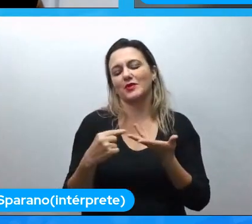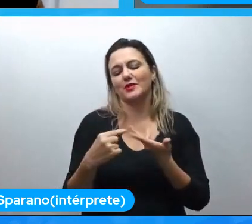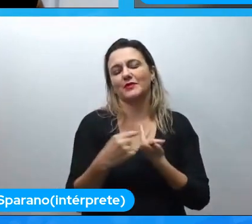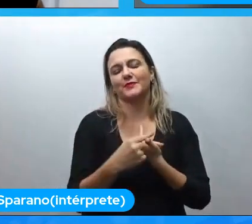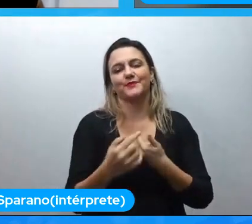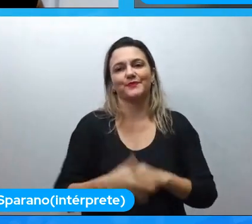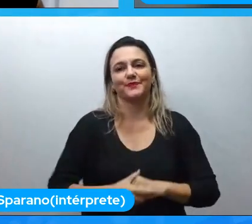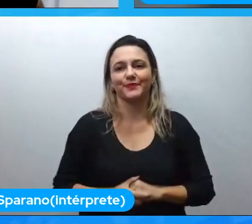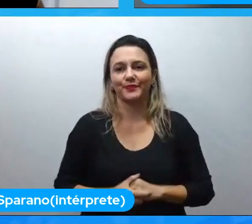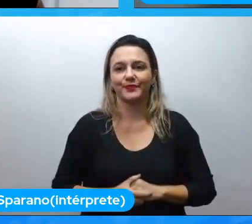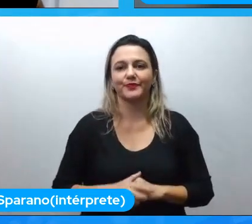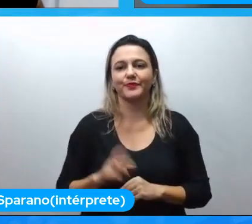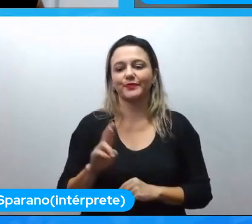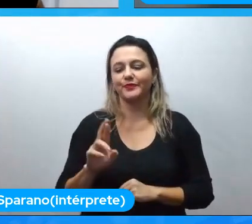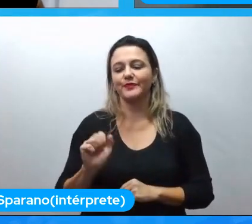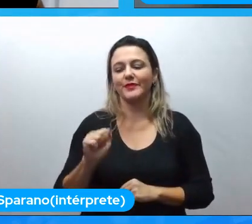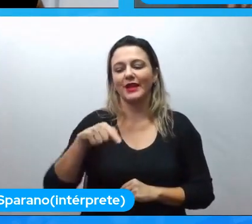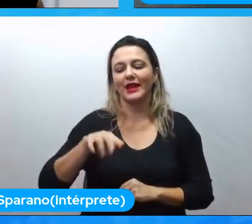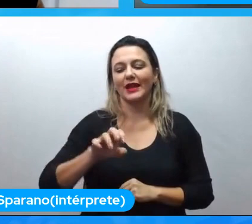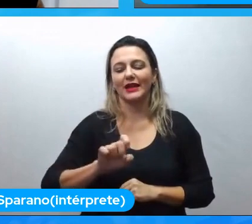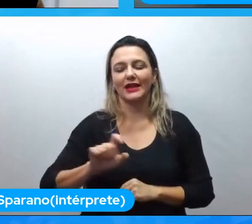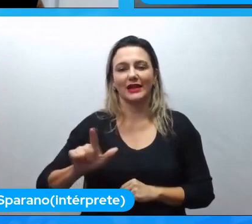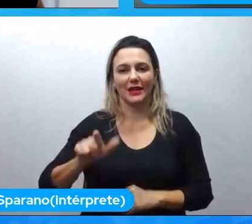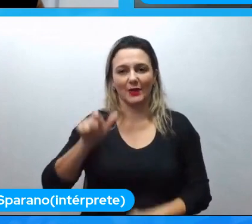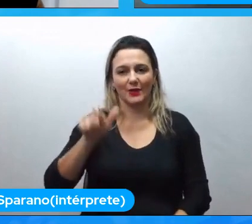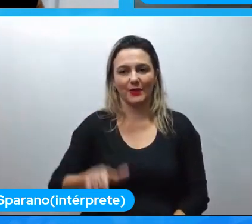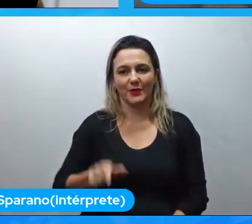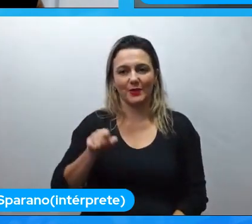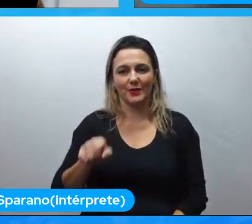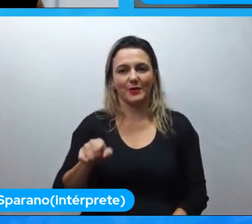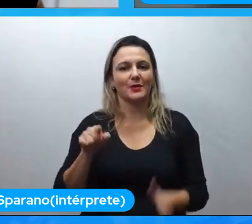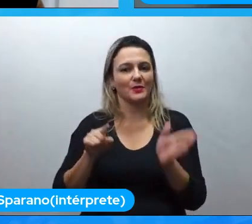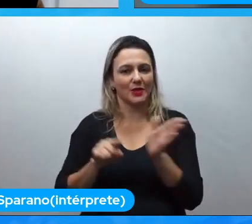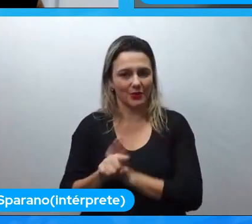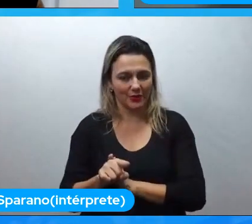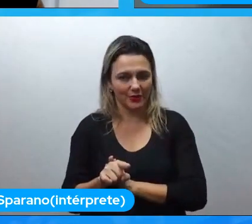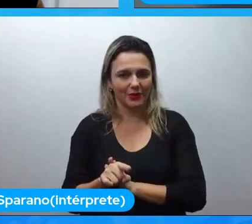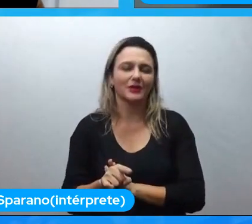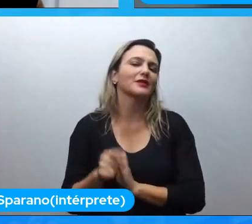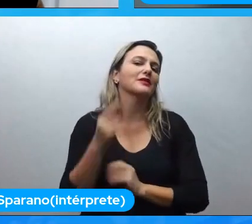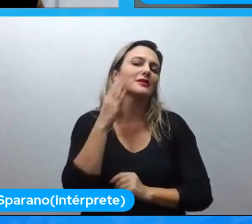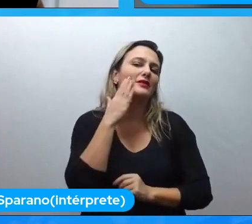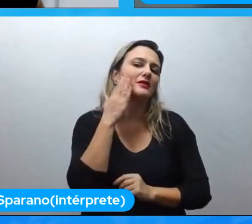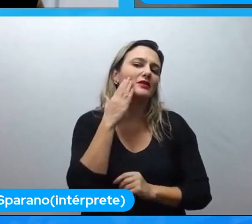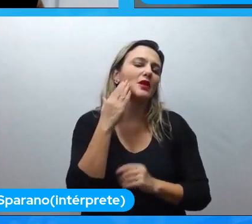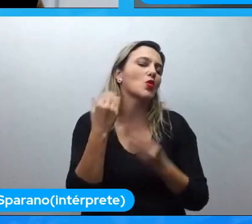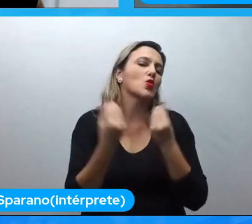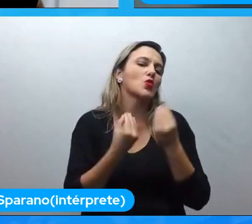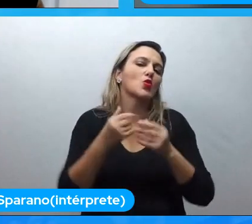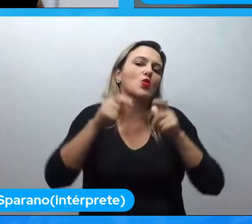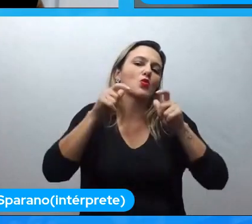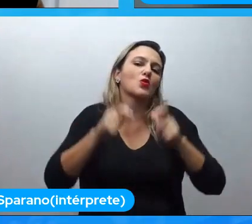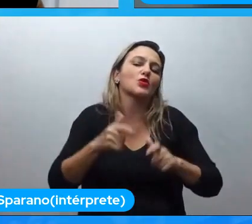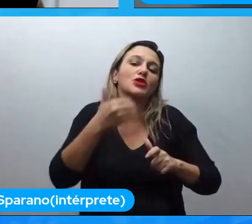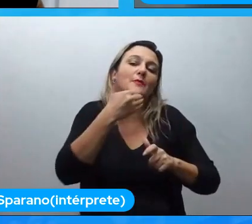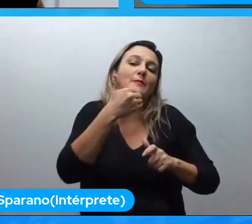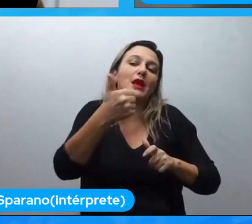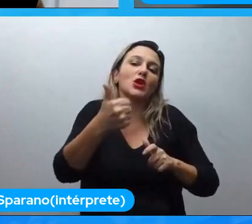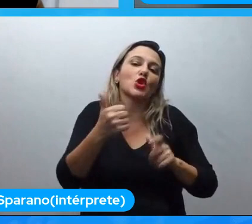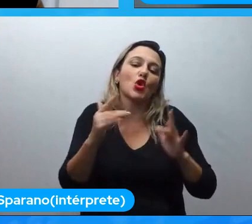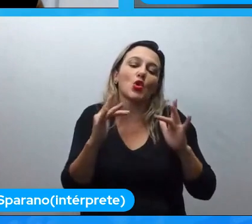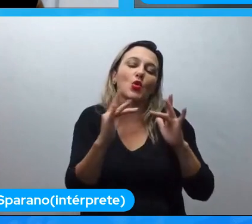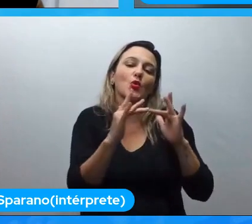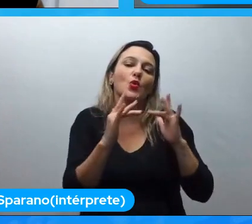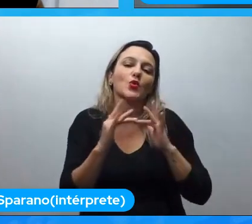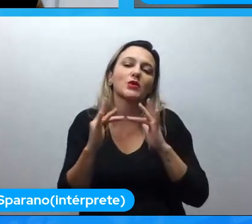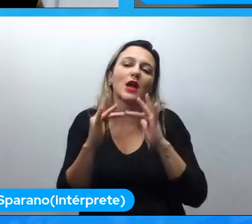Raquel pergunta ela queria saber como onde é o melhor canal pra debater alguns desses